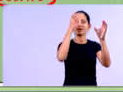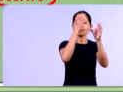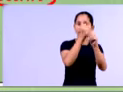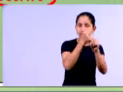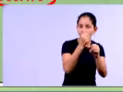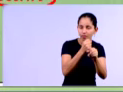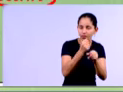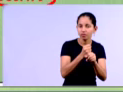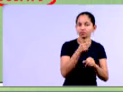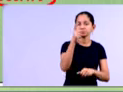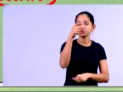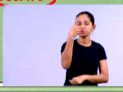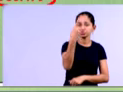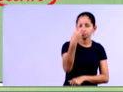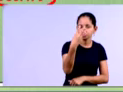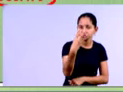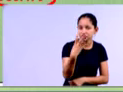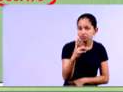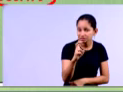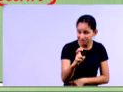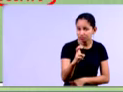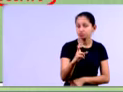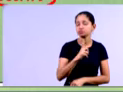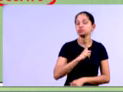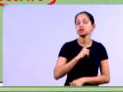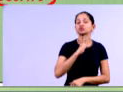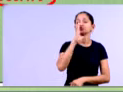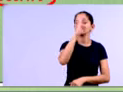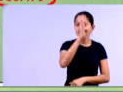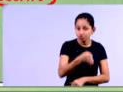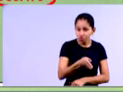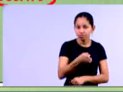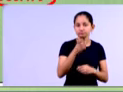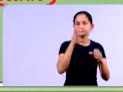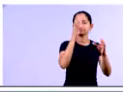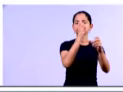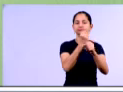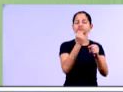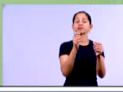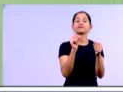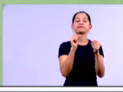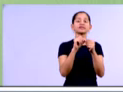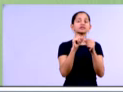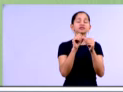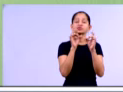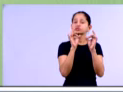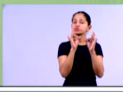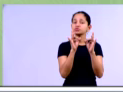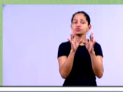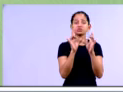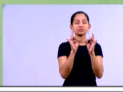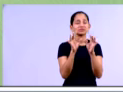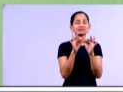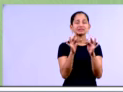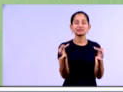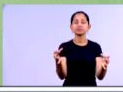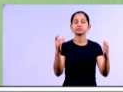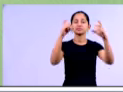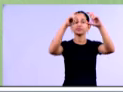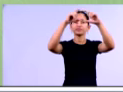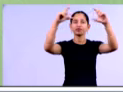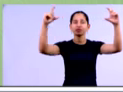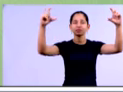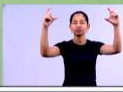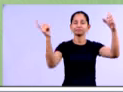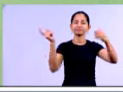aí, dos fatores, né, da equação da previsão de falência, basta aplicar, né, na equação principal, ok?